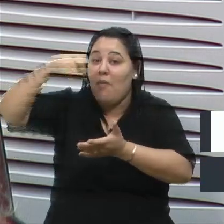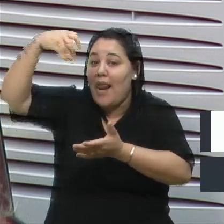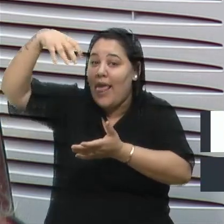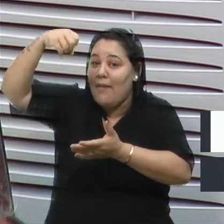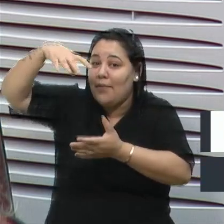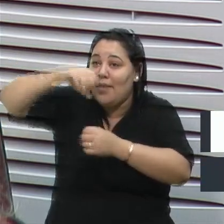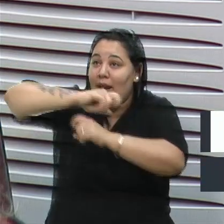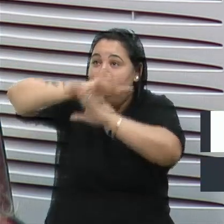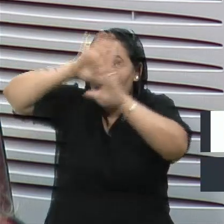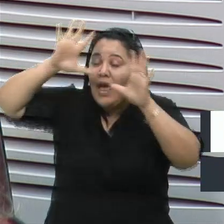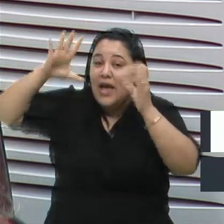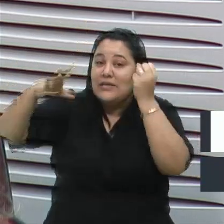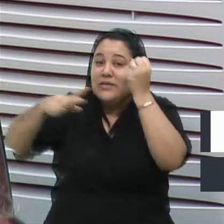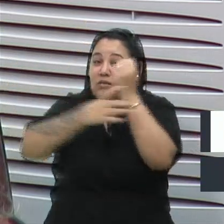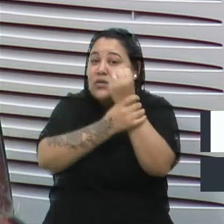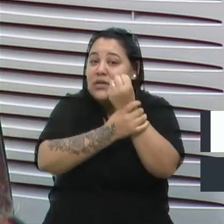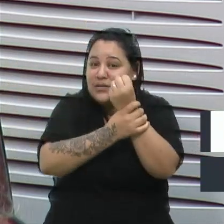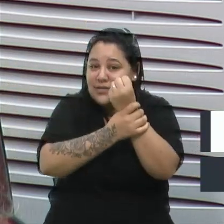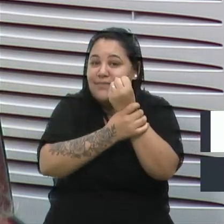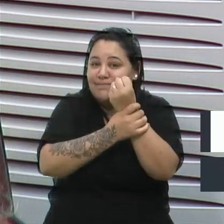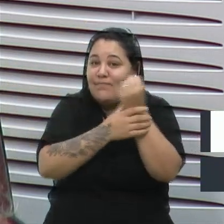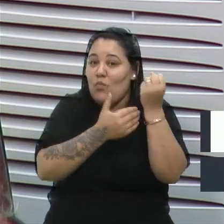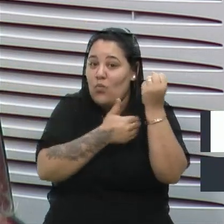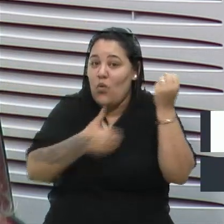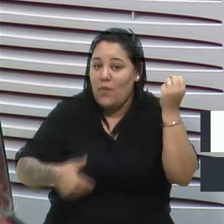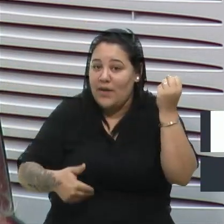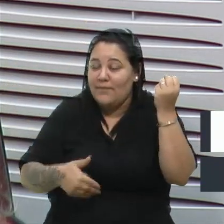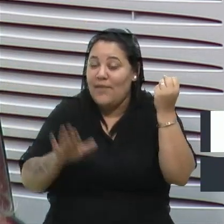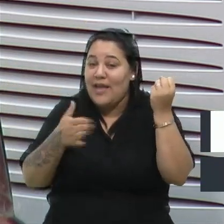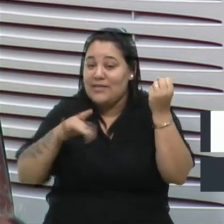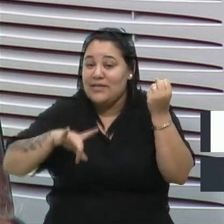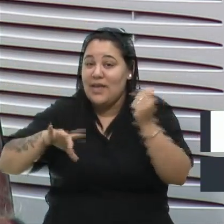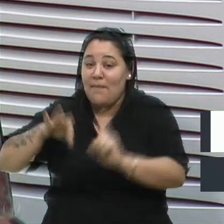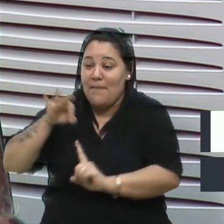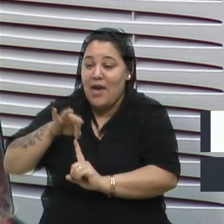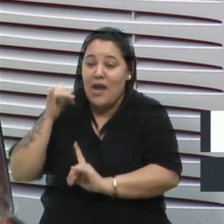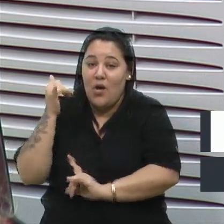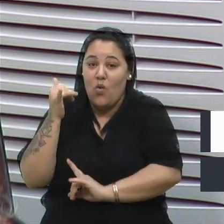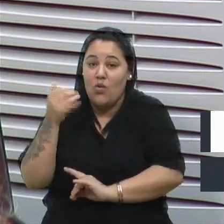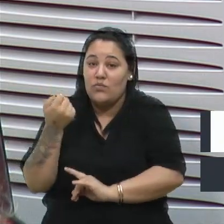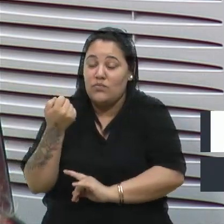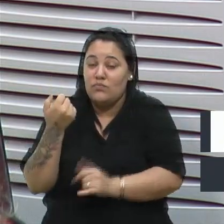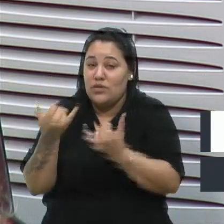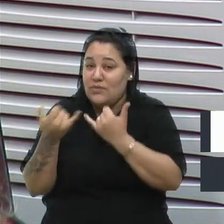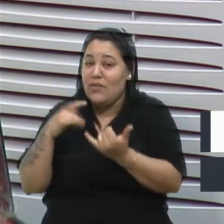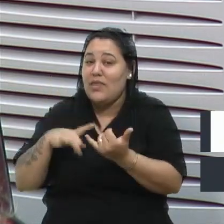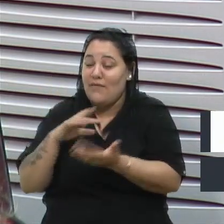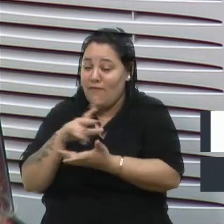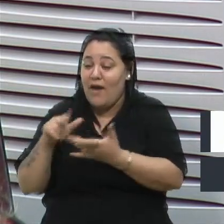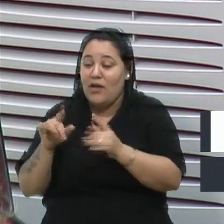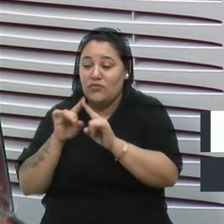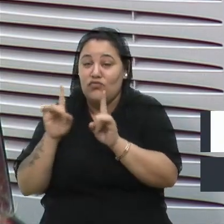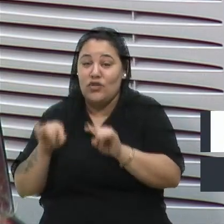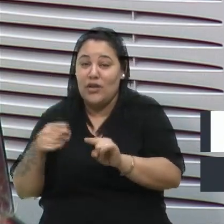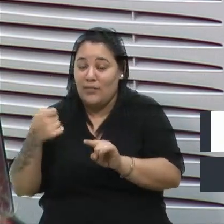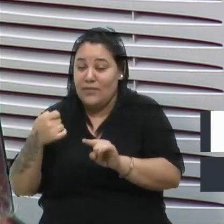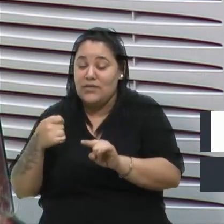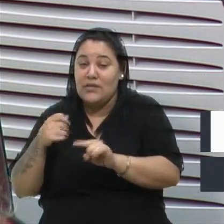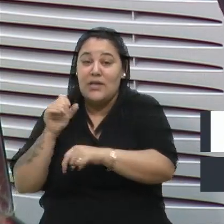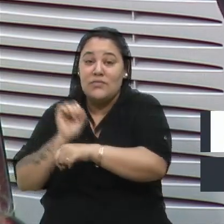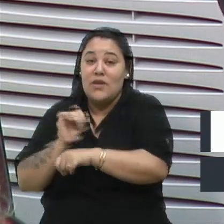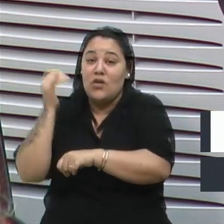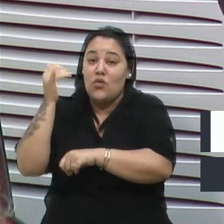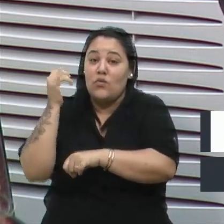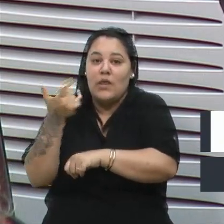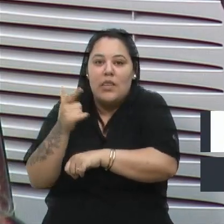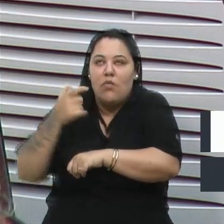escuridão, às vezes tem uma parada de ônibus, tem vários colaboradores que precisam estar ali a postos e não tem uma